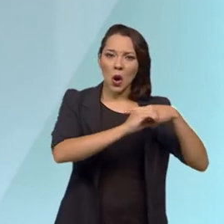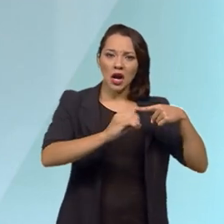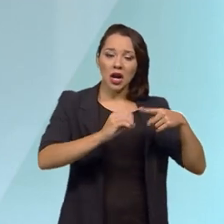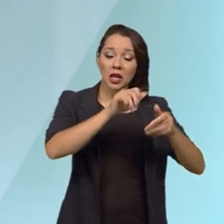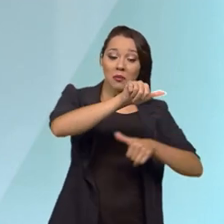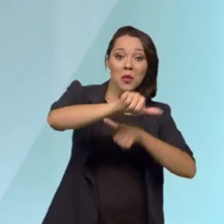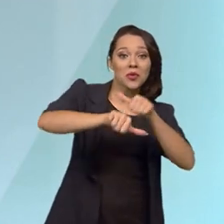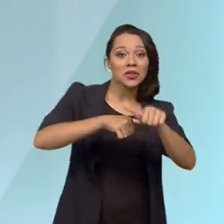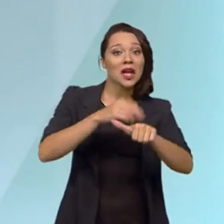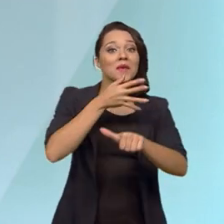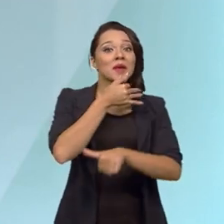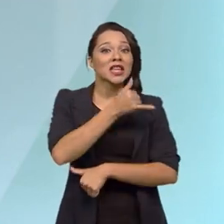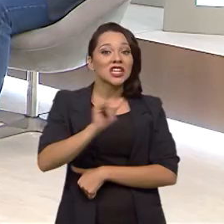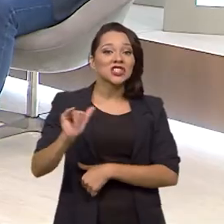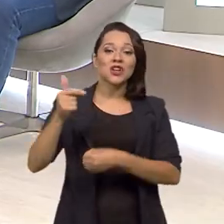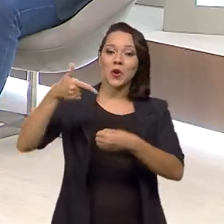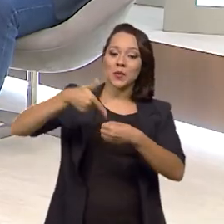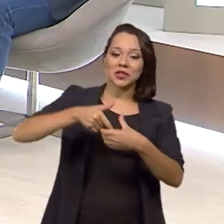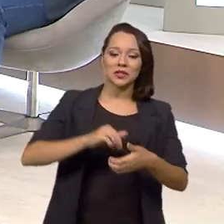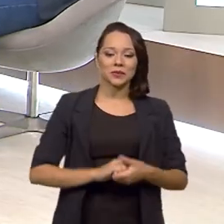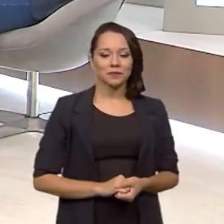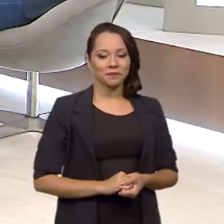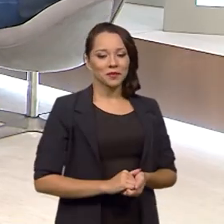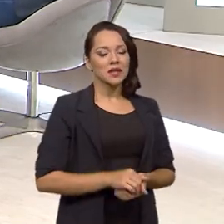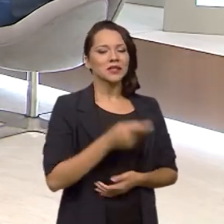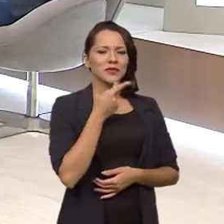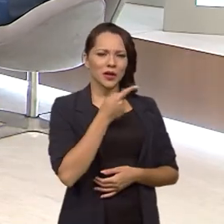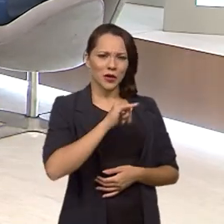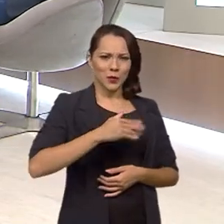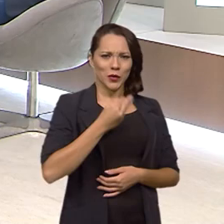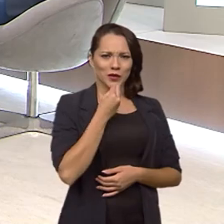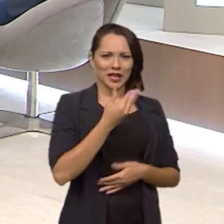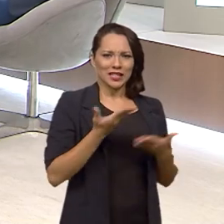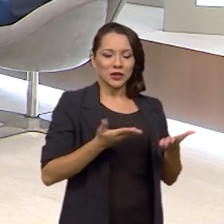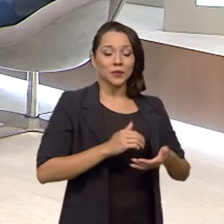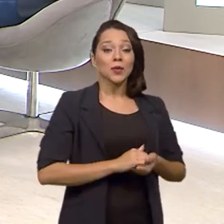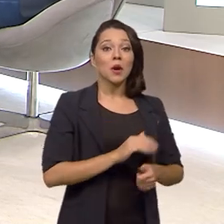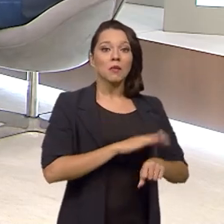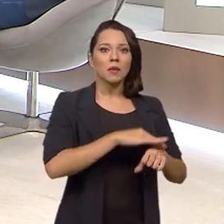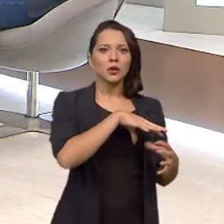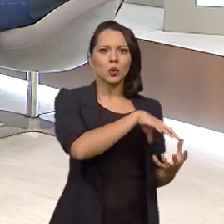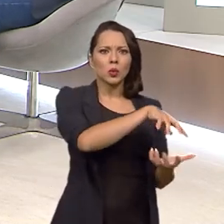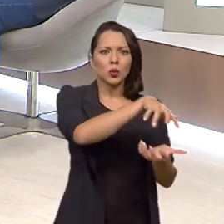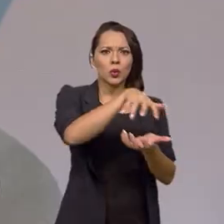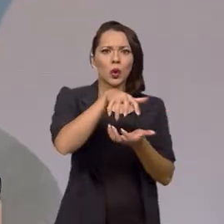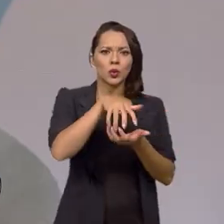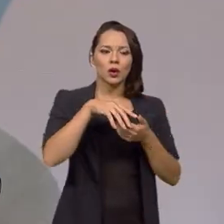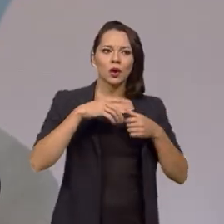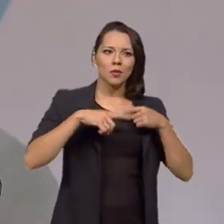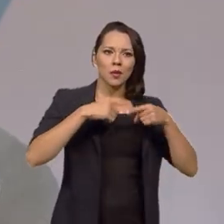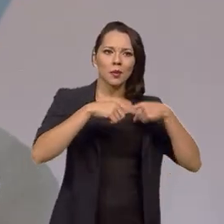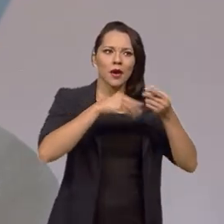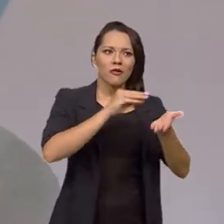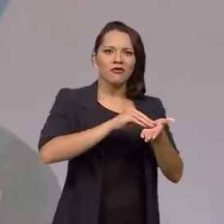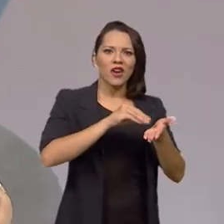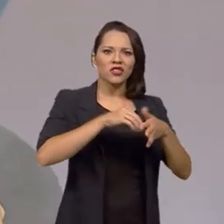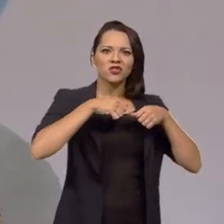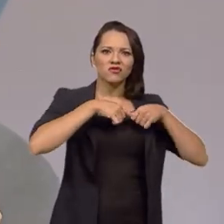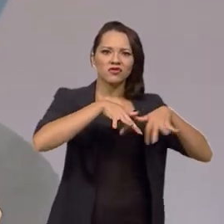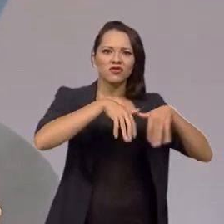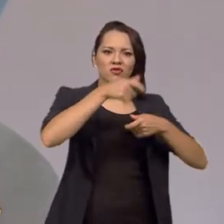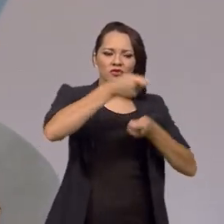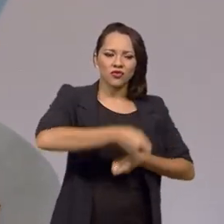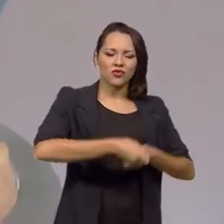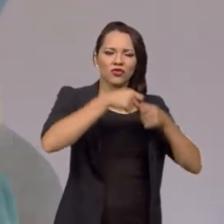em energia e combustível. Ministro, o senhor falou em oportunidade. No momento aí que o mundo repercute aí a falta de fertilizantes,